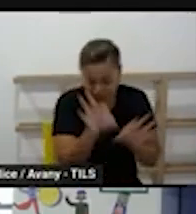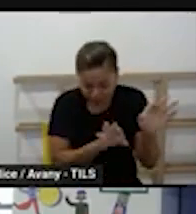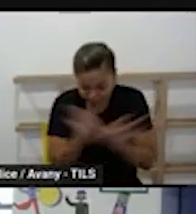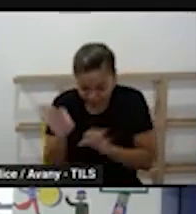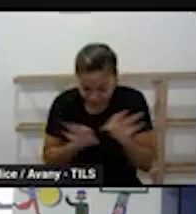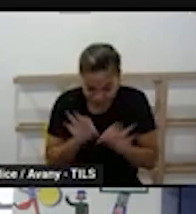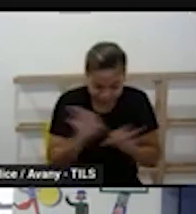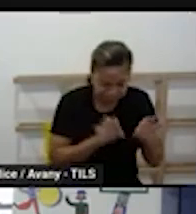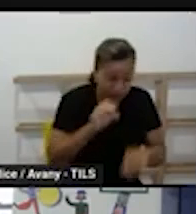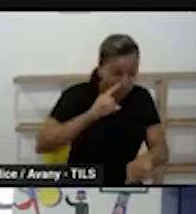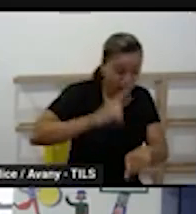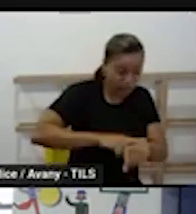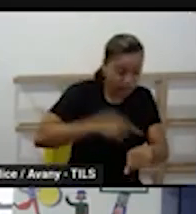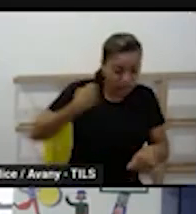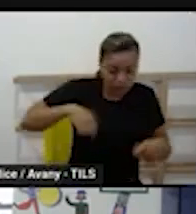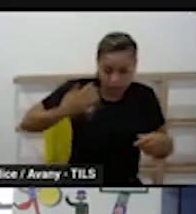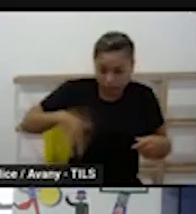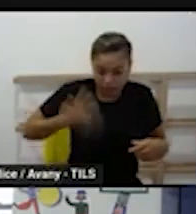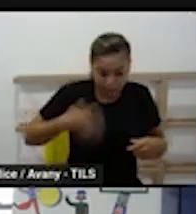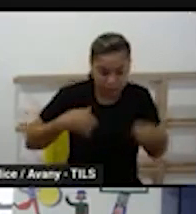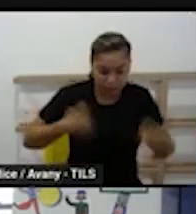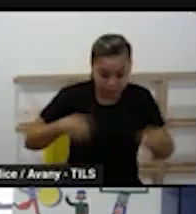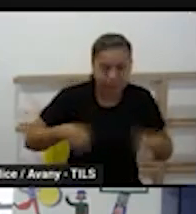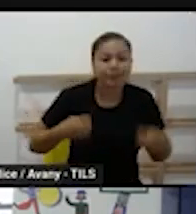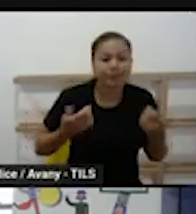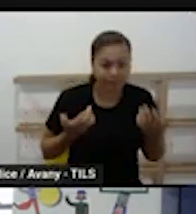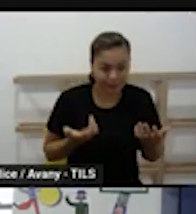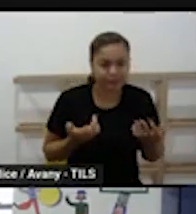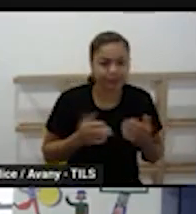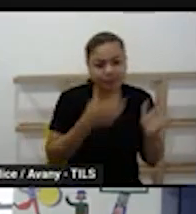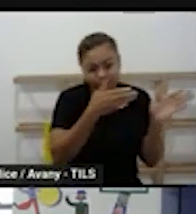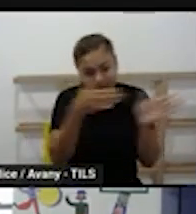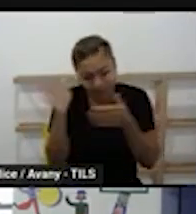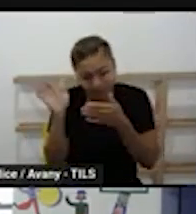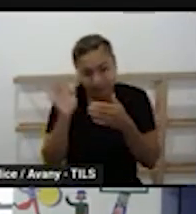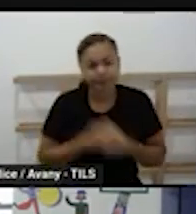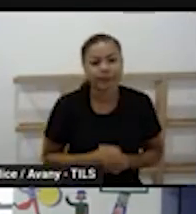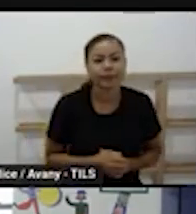nesse tempo escolar pode passar Gabi